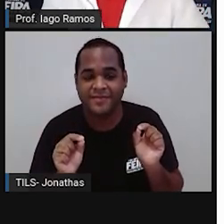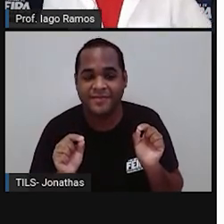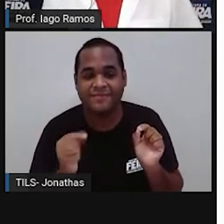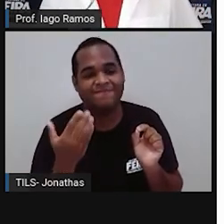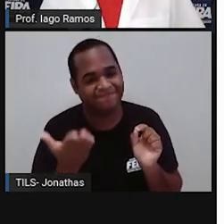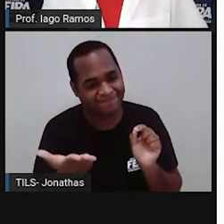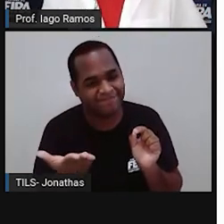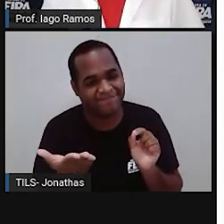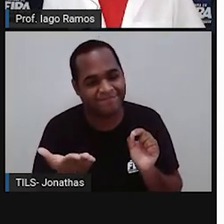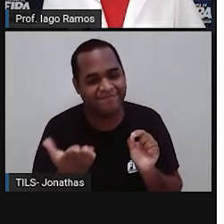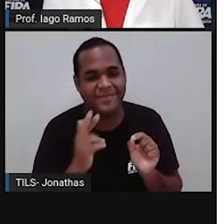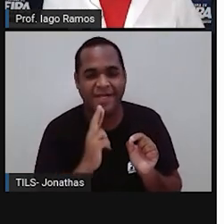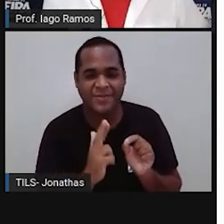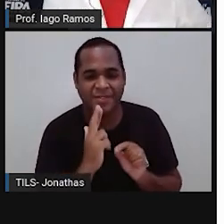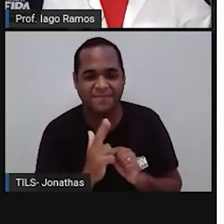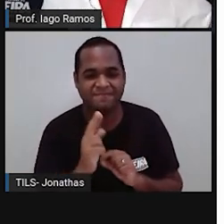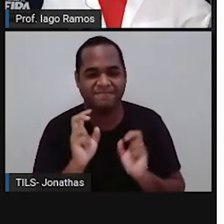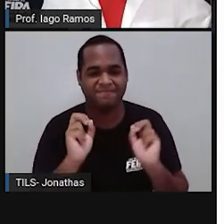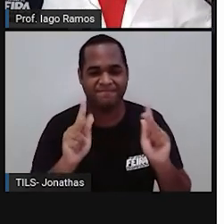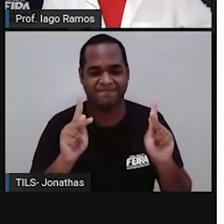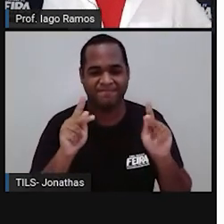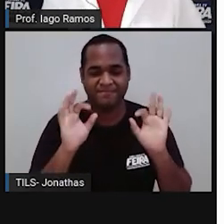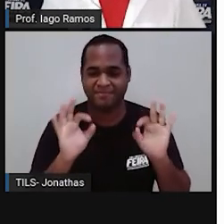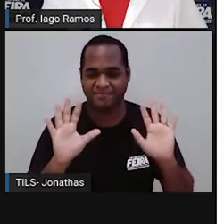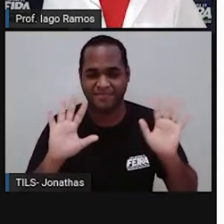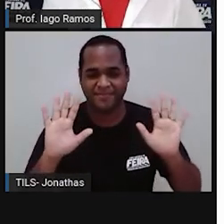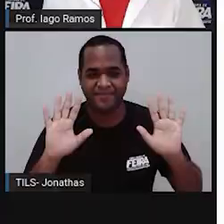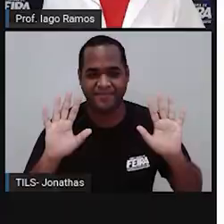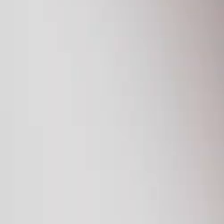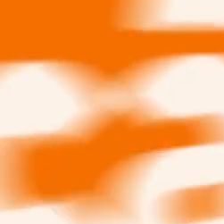É isso aí. Matemática é a solução. Bye, bye.